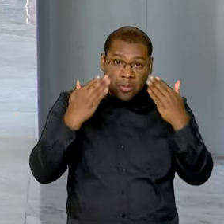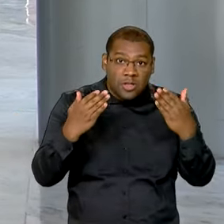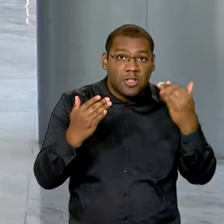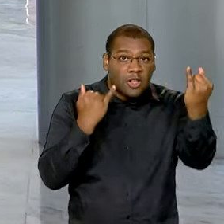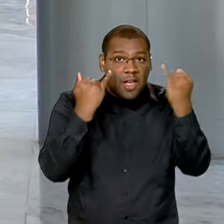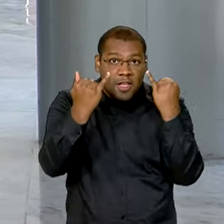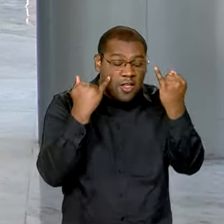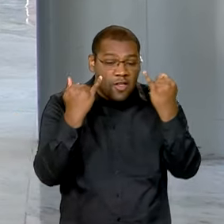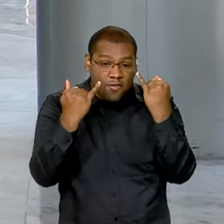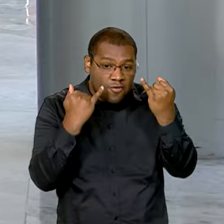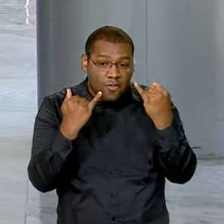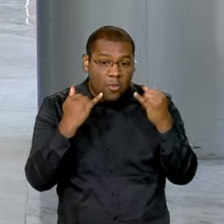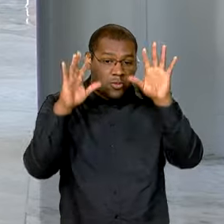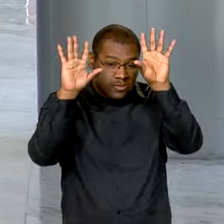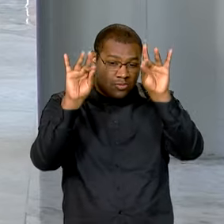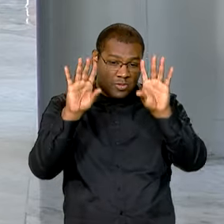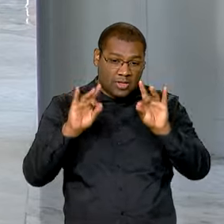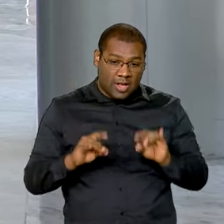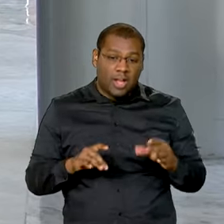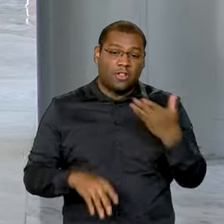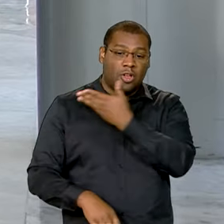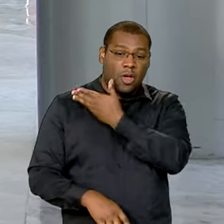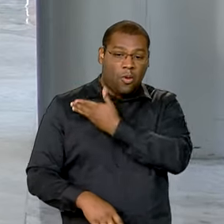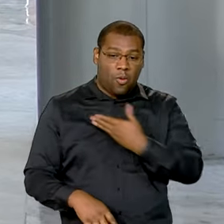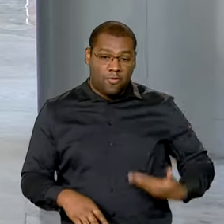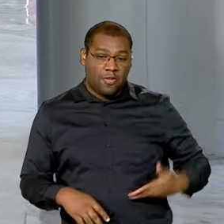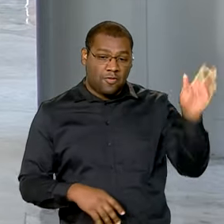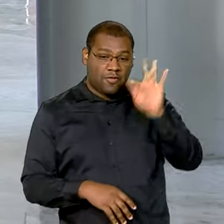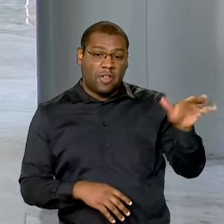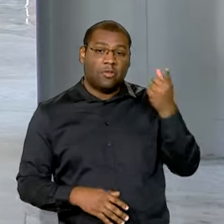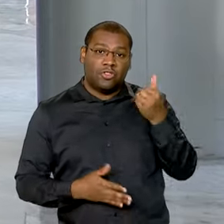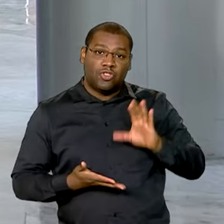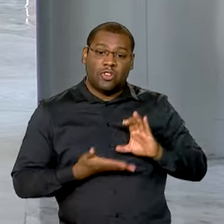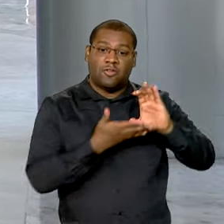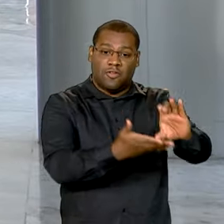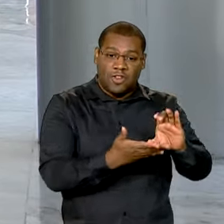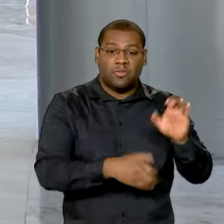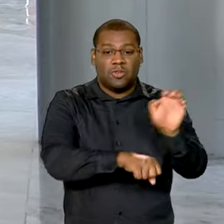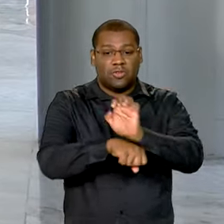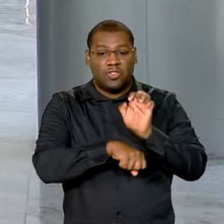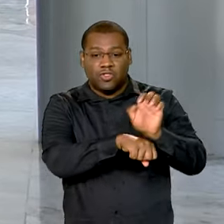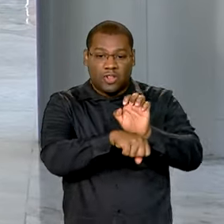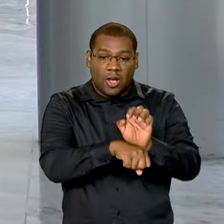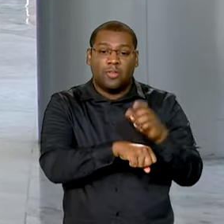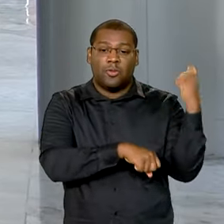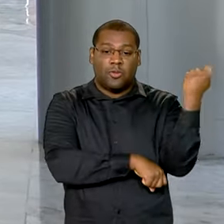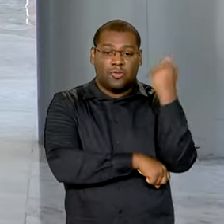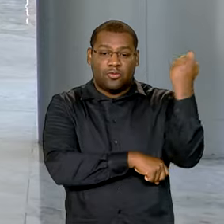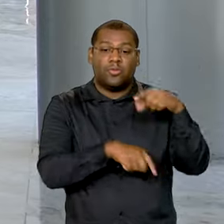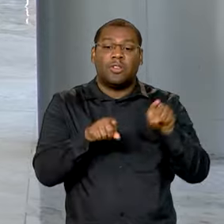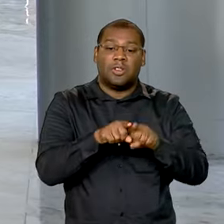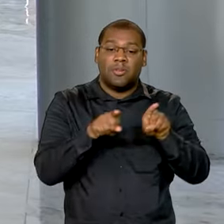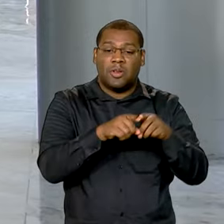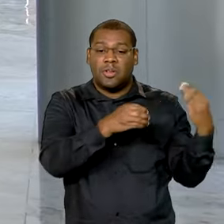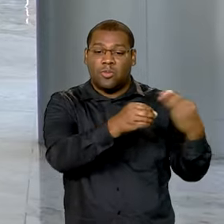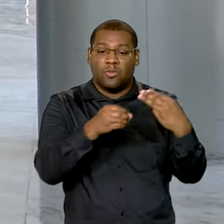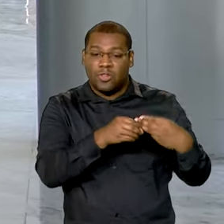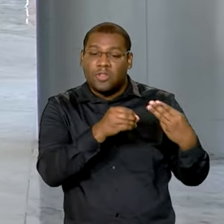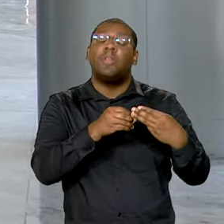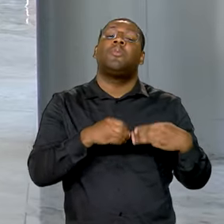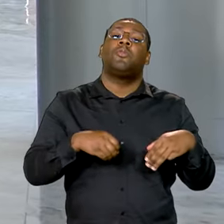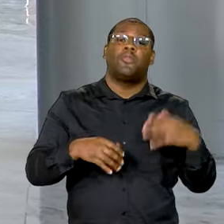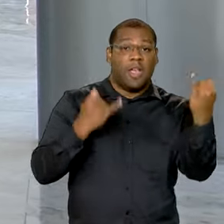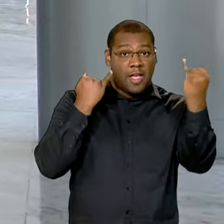atualizados sobre o repasse de recursos da União para os estados e municípios e também traz informações sobre doações com